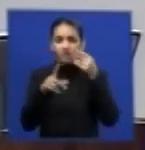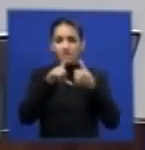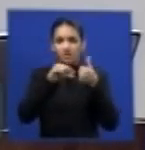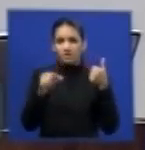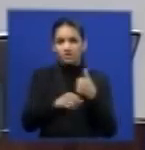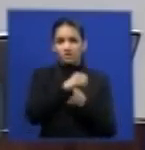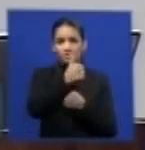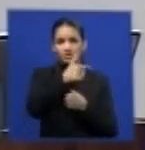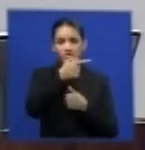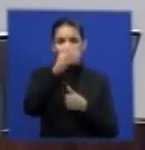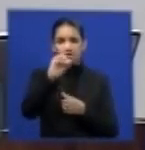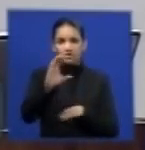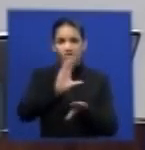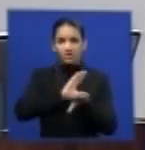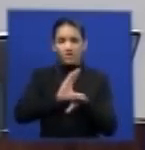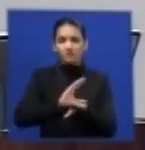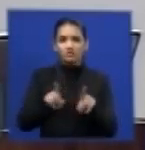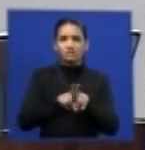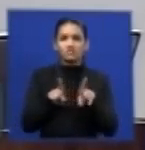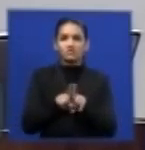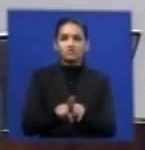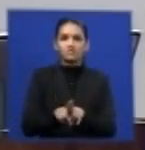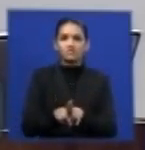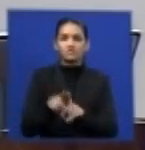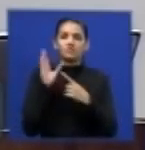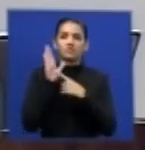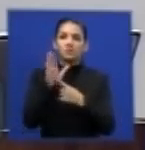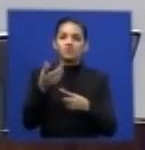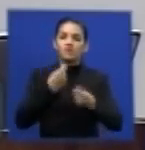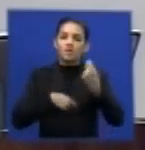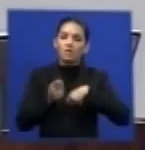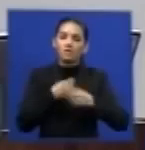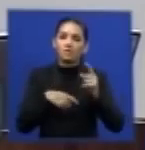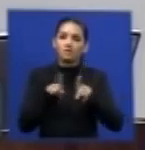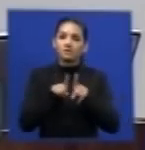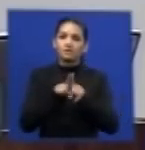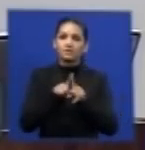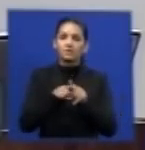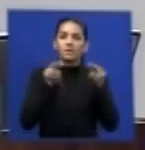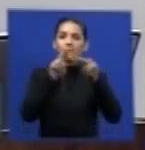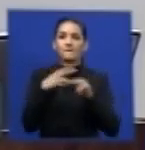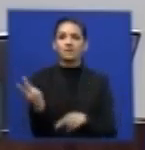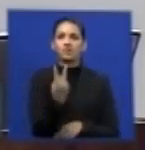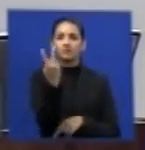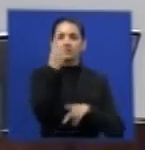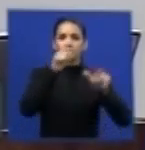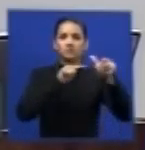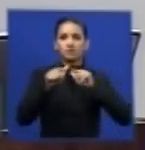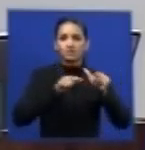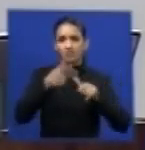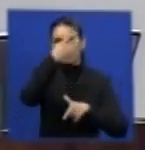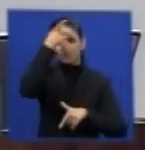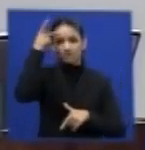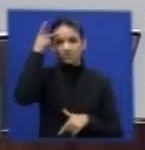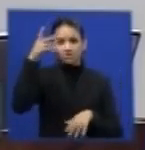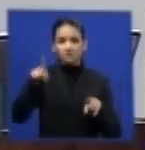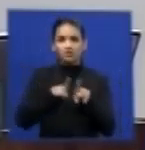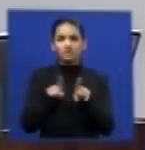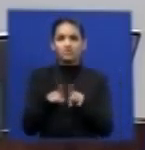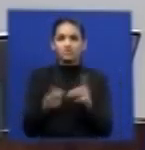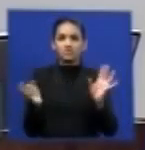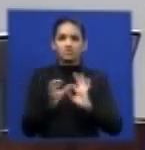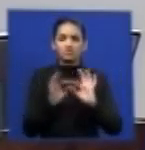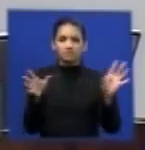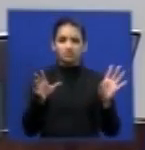da constituição que trata da ordem econômica e que é fundada na valorização do trabalho humano e da livre iniciativa e